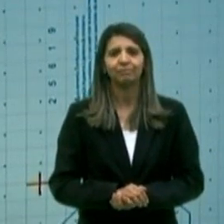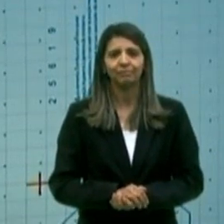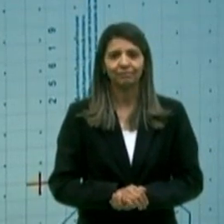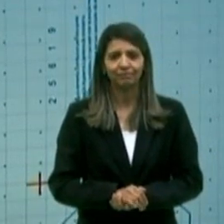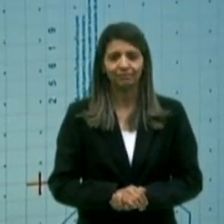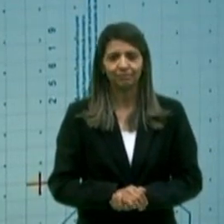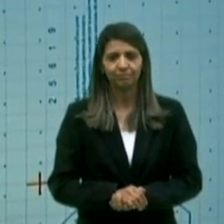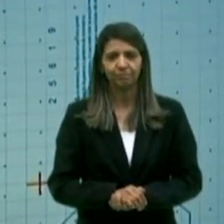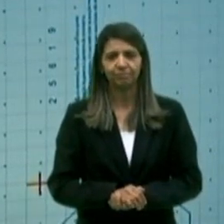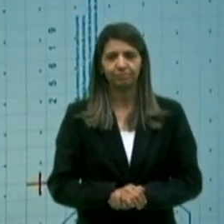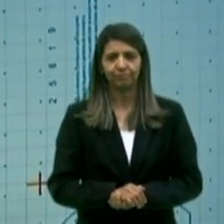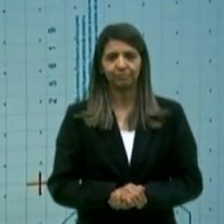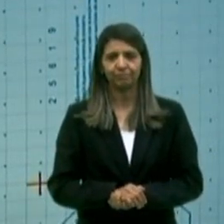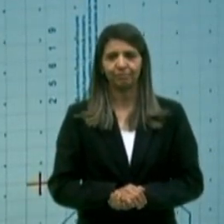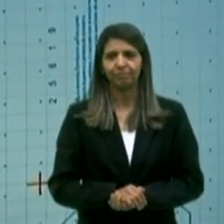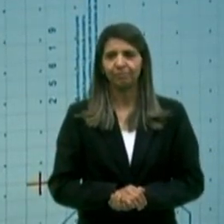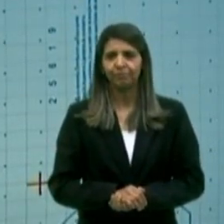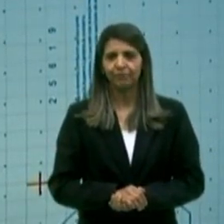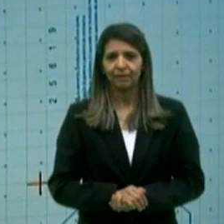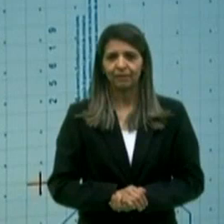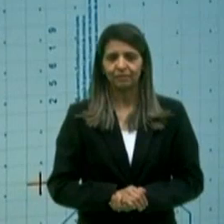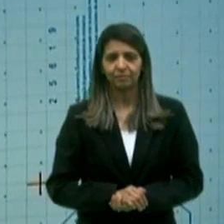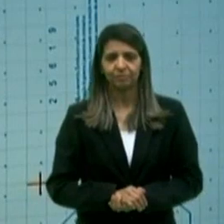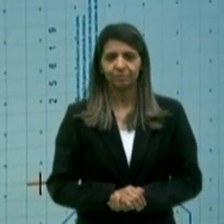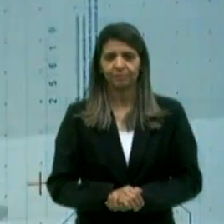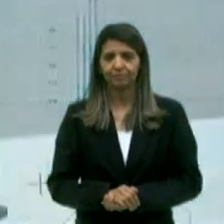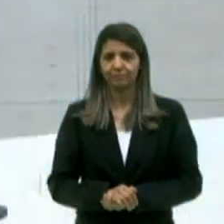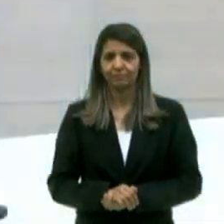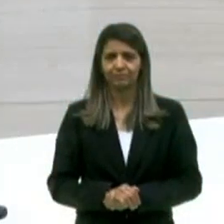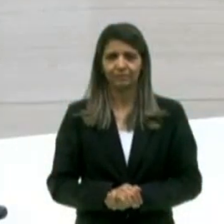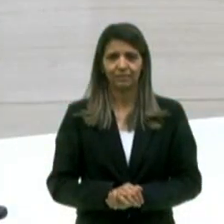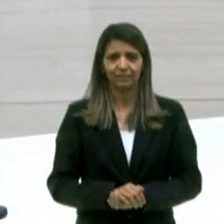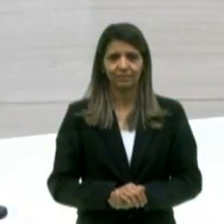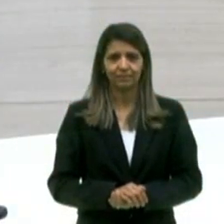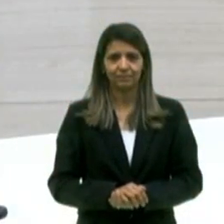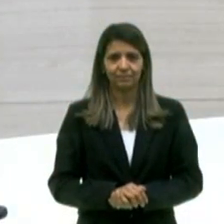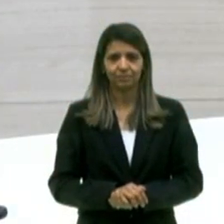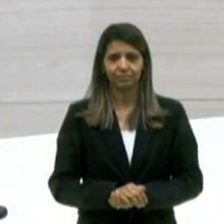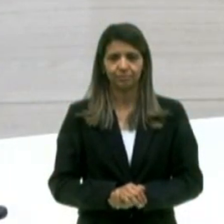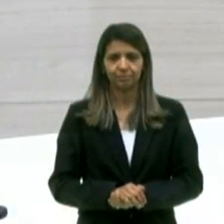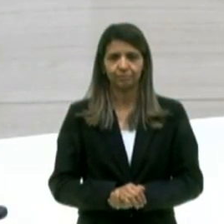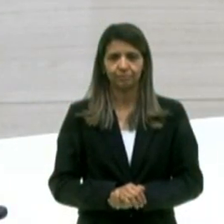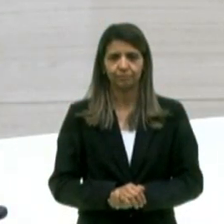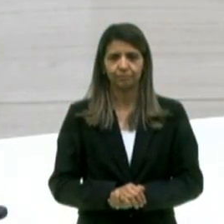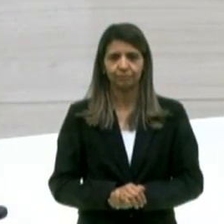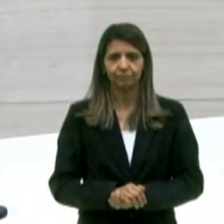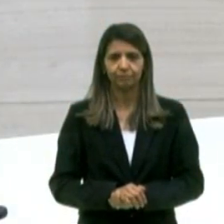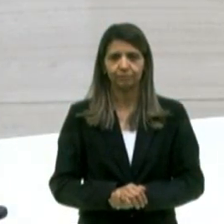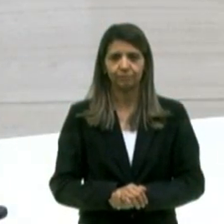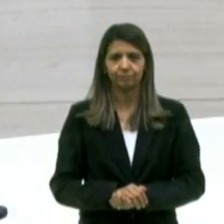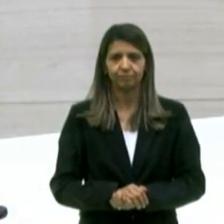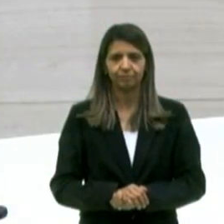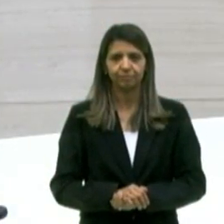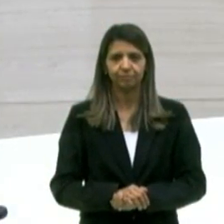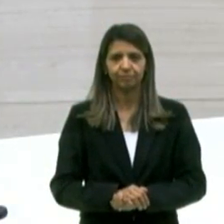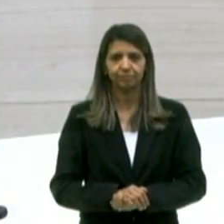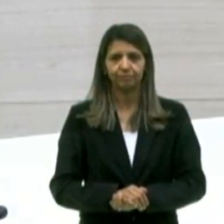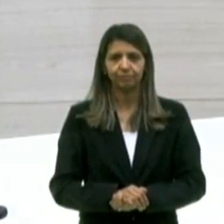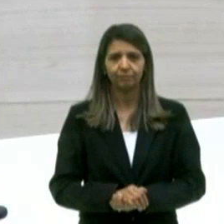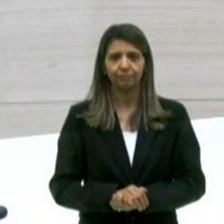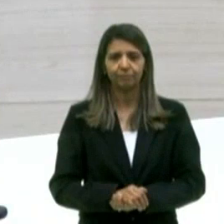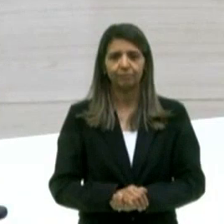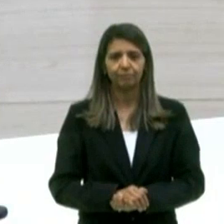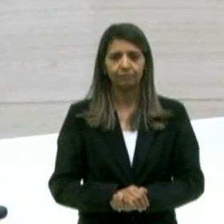pelo YouTube da TV Tambaú. Inclusive, o comentarista político da RTC, Josival Pereira, vai estar